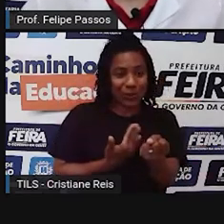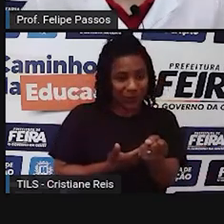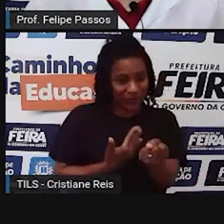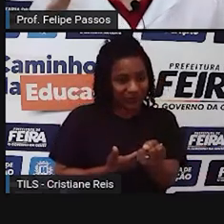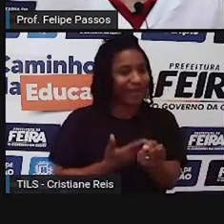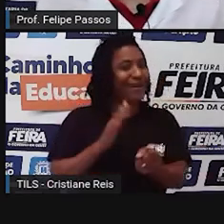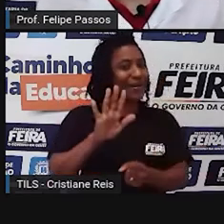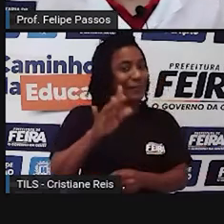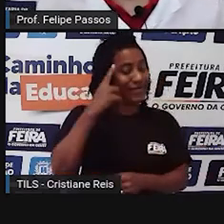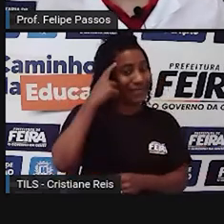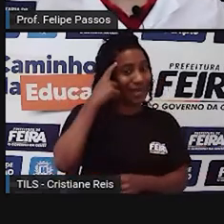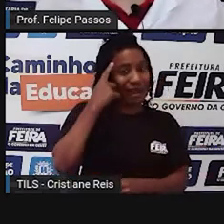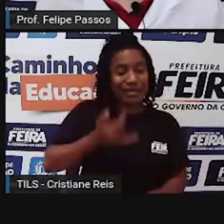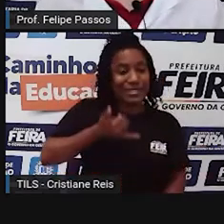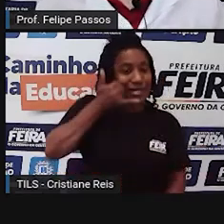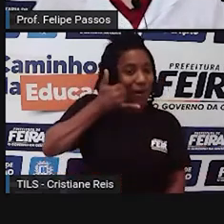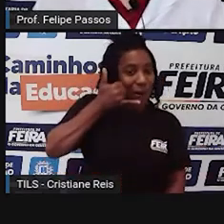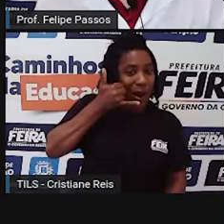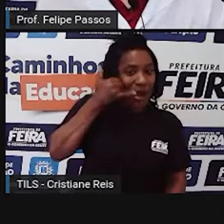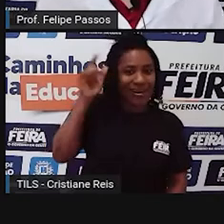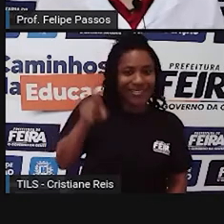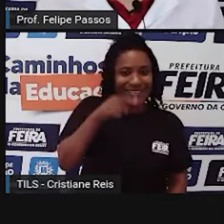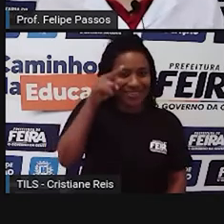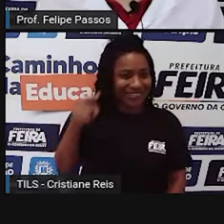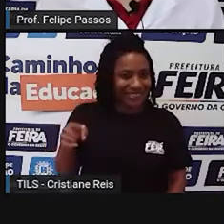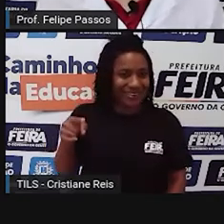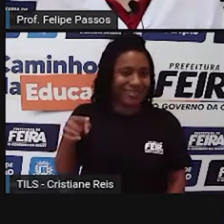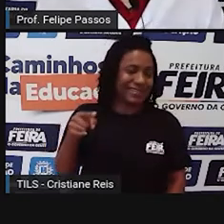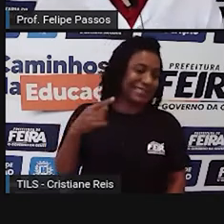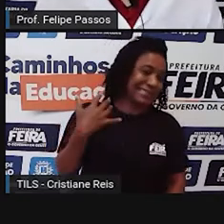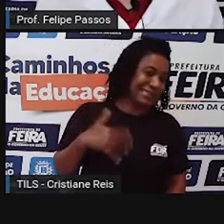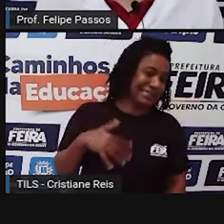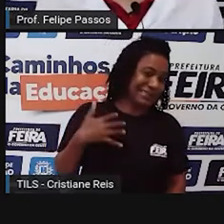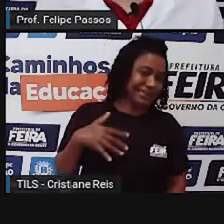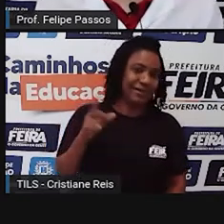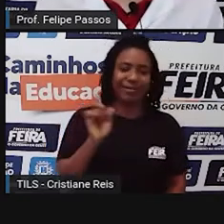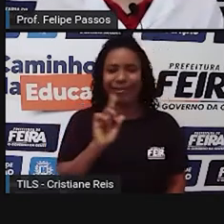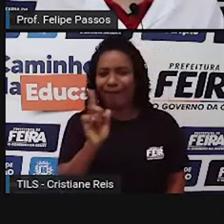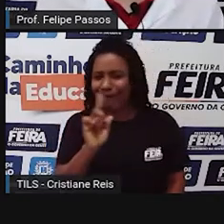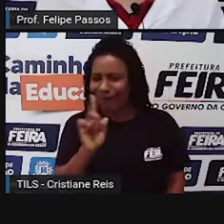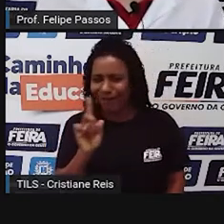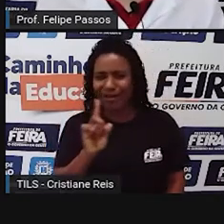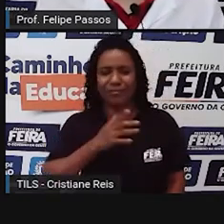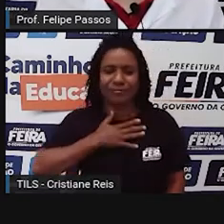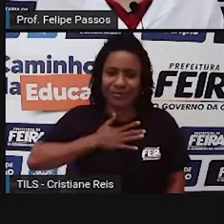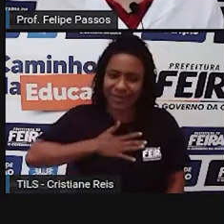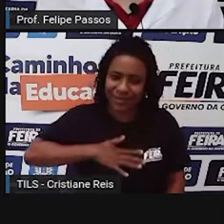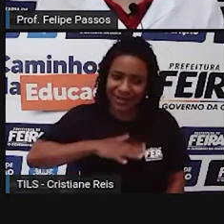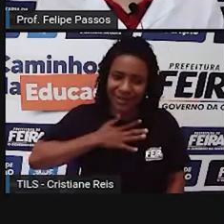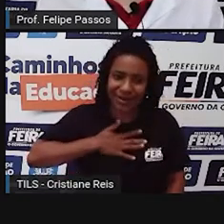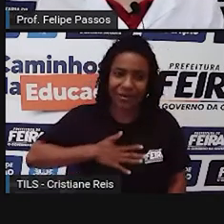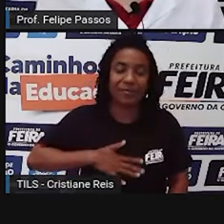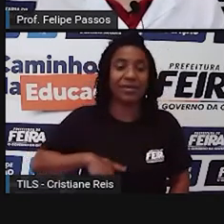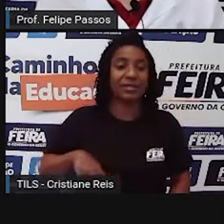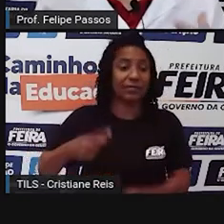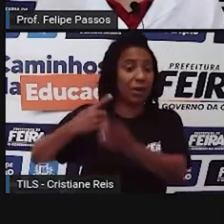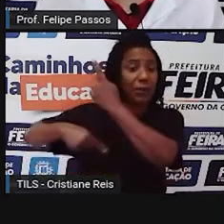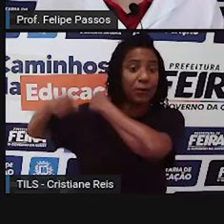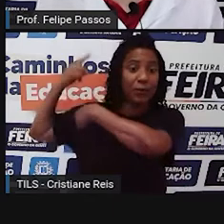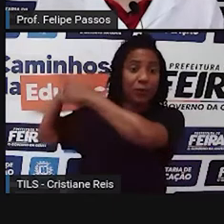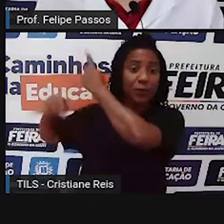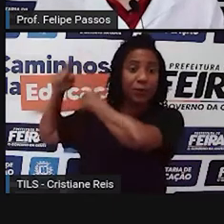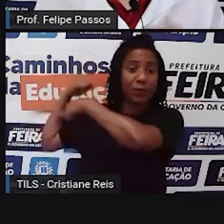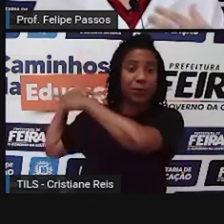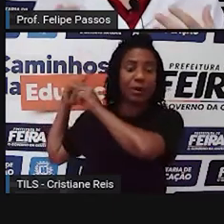Calma gente, não é isso não, tá? A gente vai discutir sobre como a gente chegou nesse momento que a gente está vivendo hoje, de muita